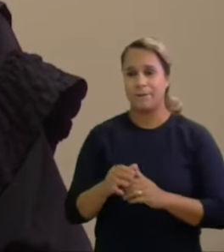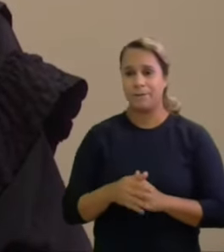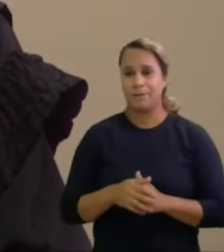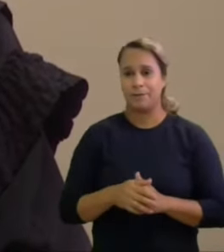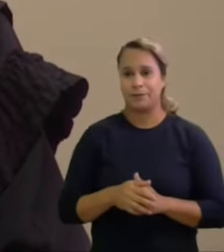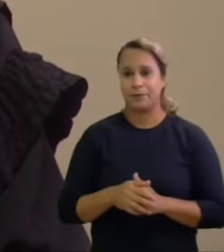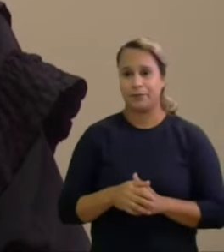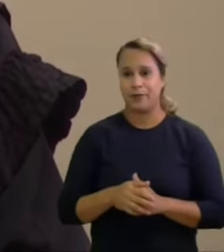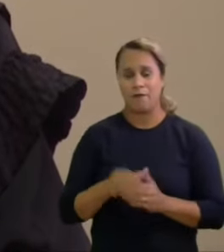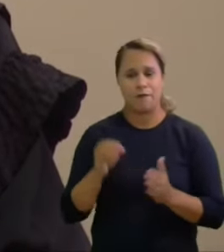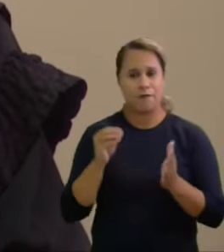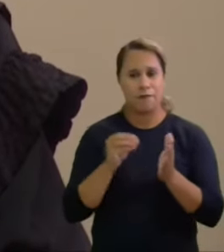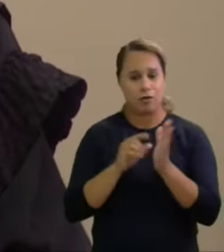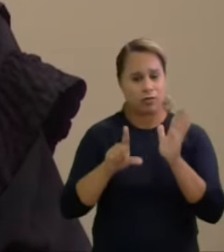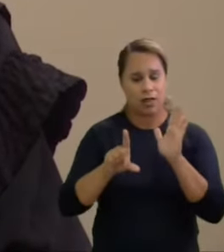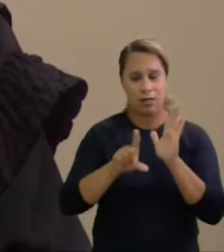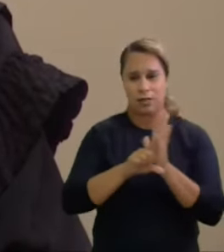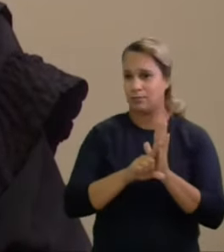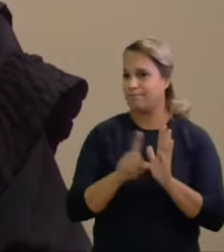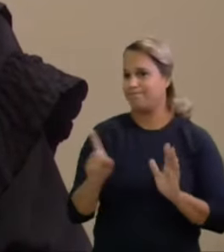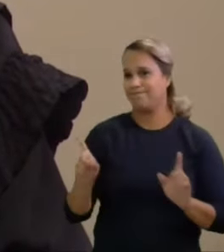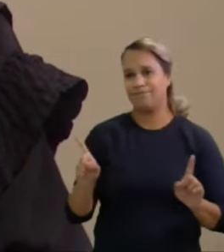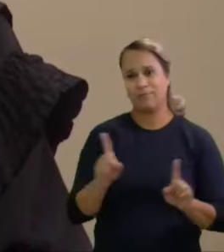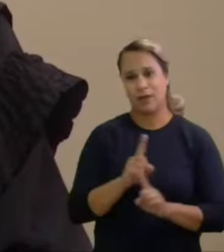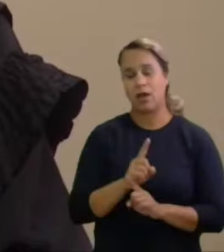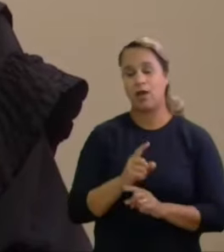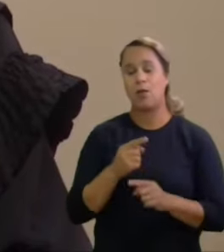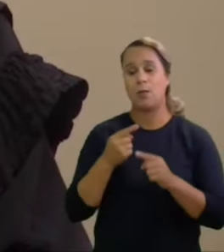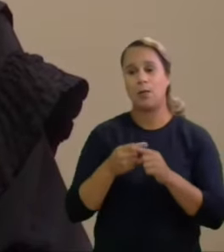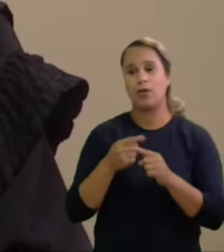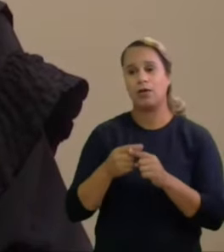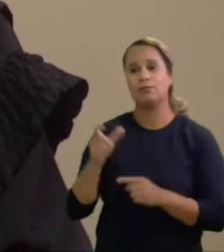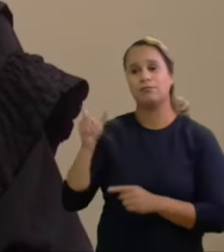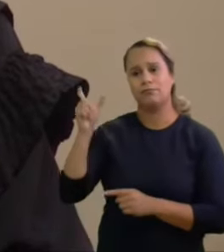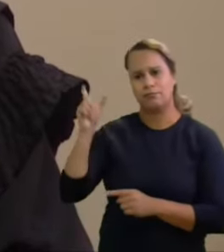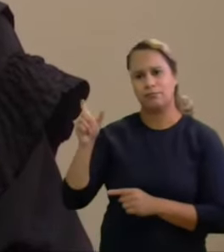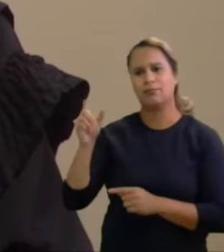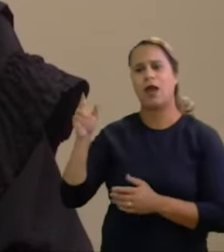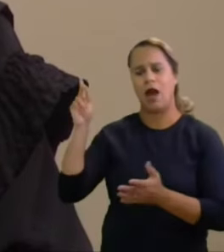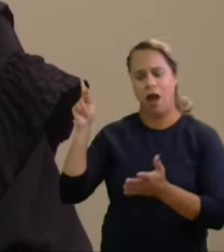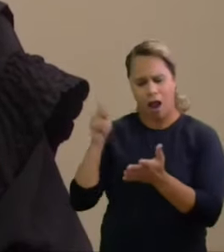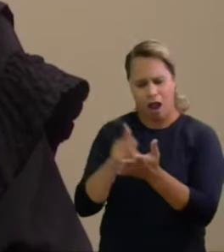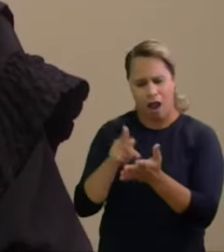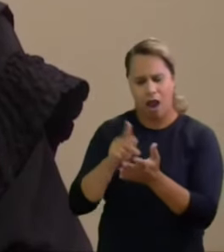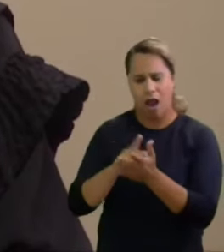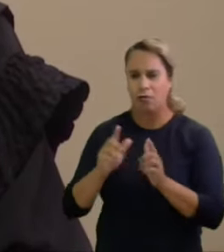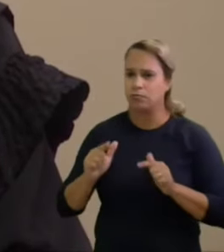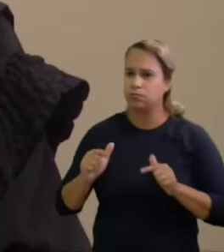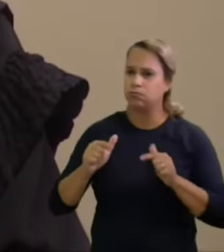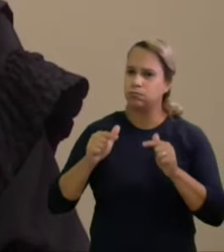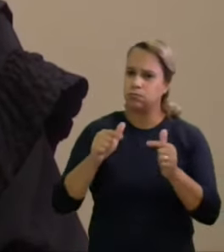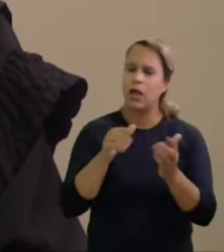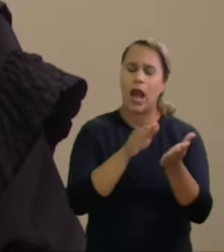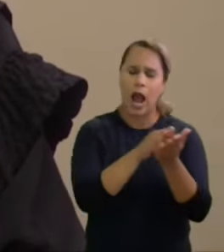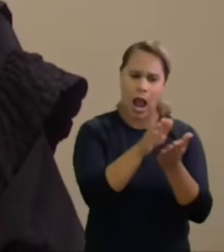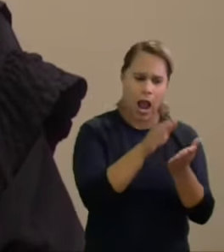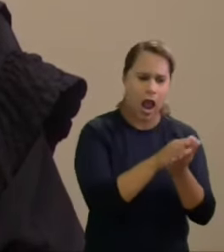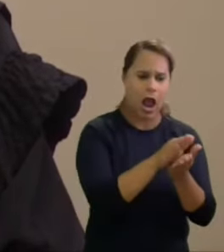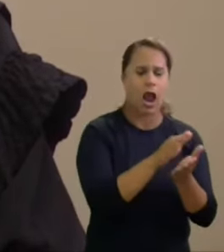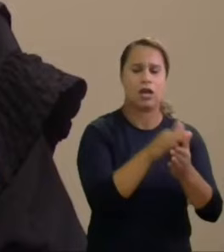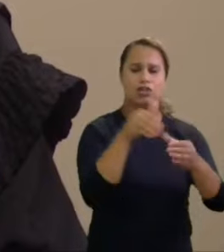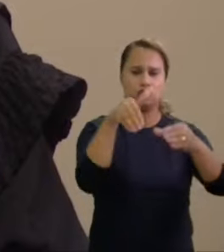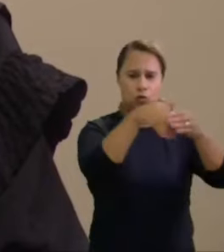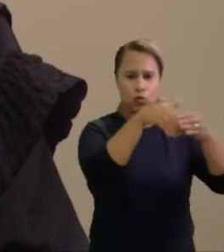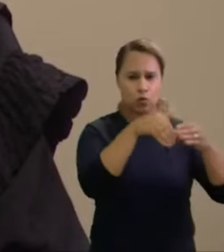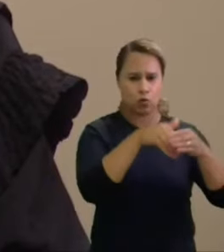intrínseca por quanto observaram a legislação pertinente quanto a arrecadação e gastos eleitorais e quanto a